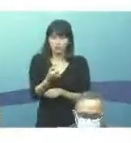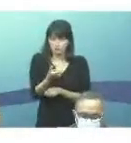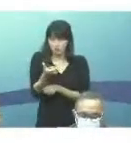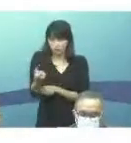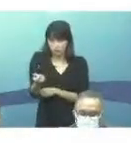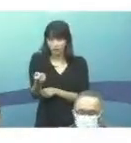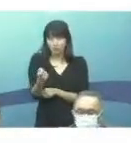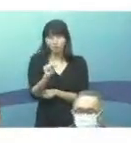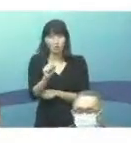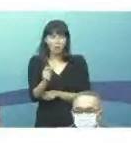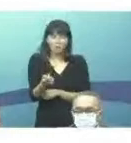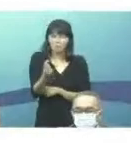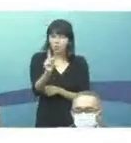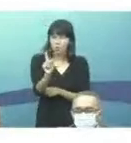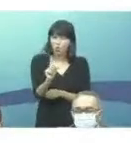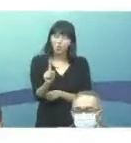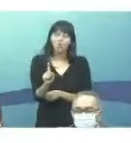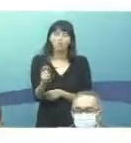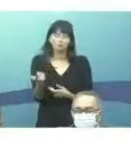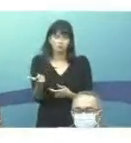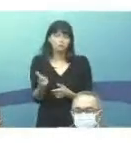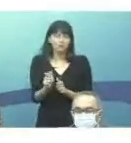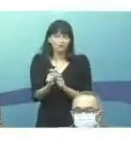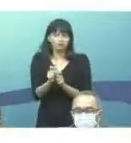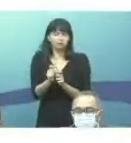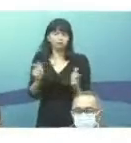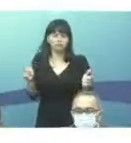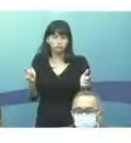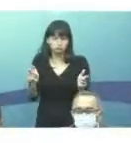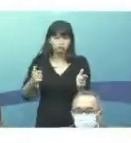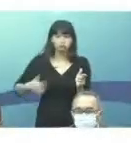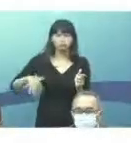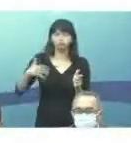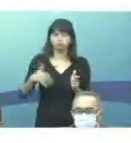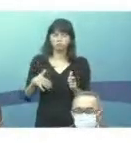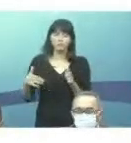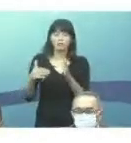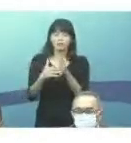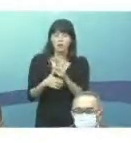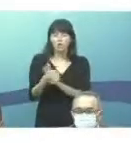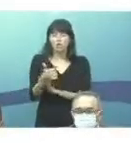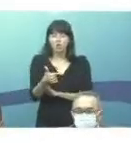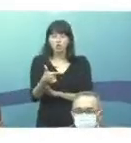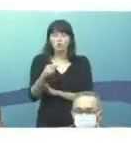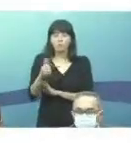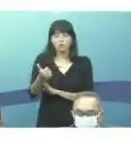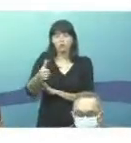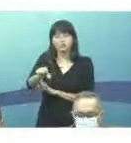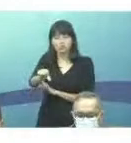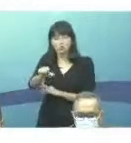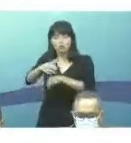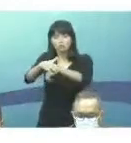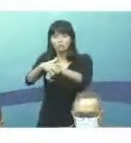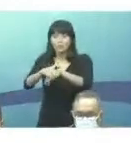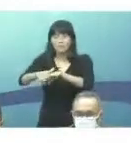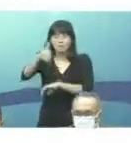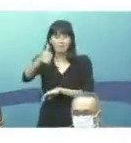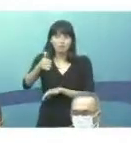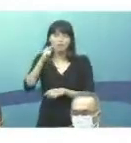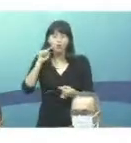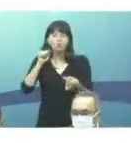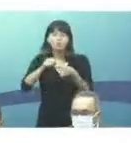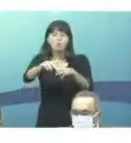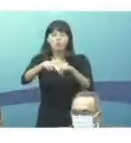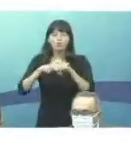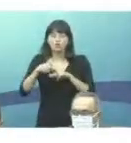O que não é pouca coisa, é bastante. E até 2019, a doença era a primeira causa de óbito de um único